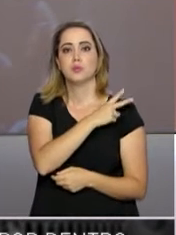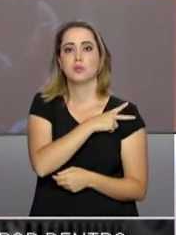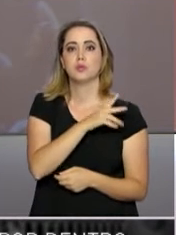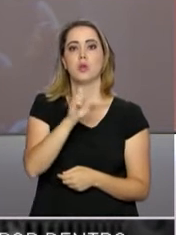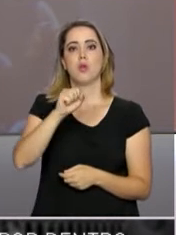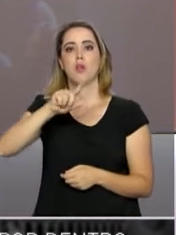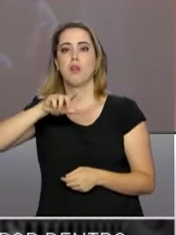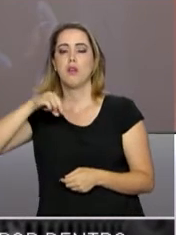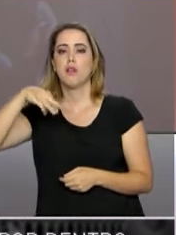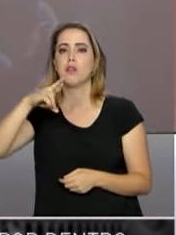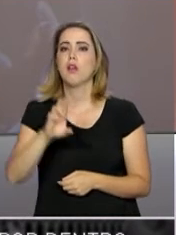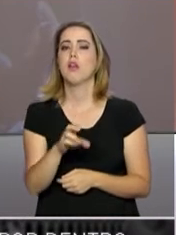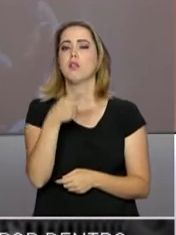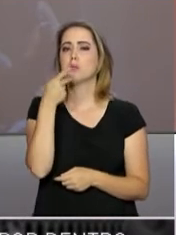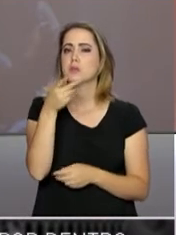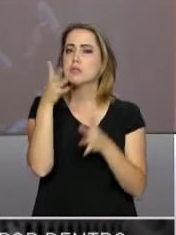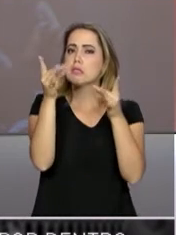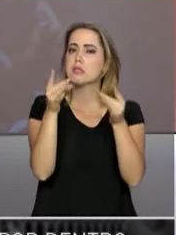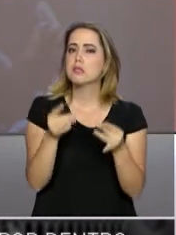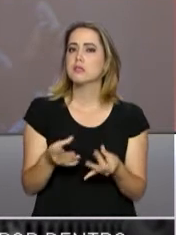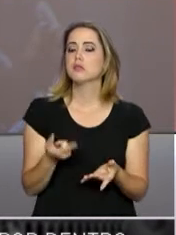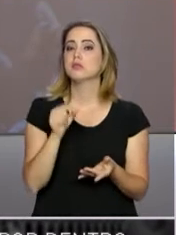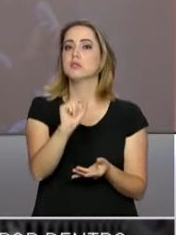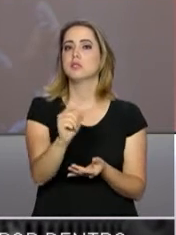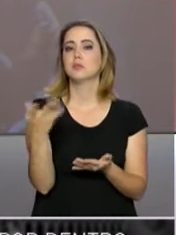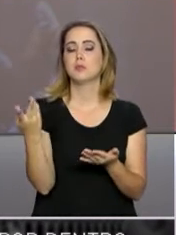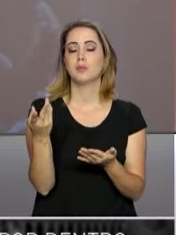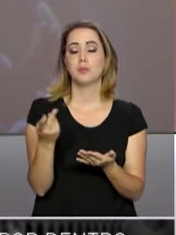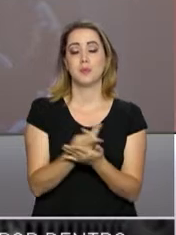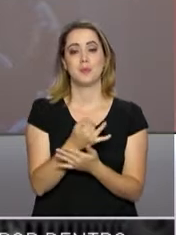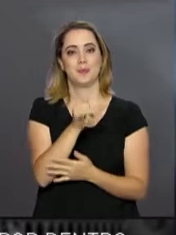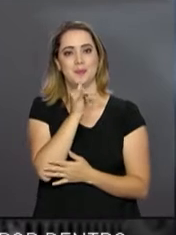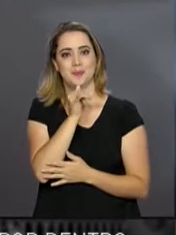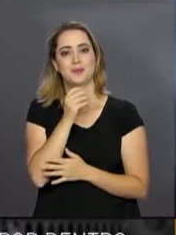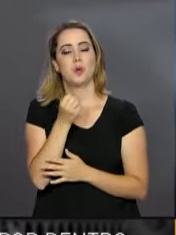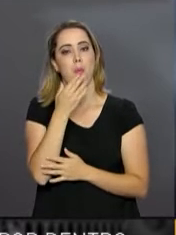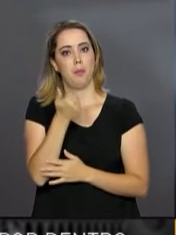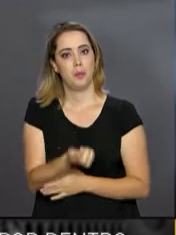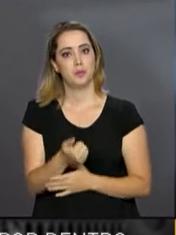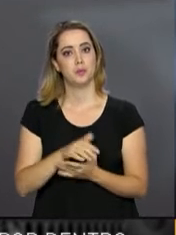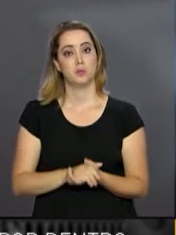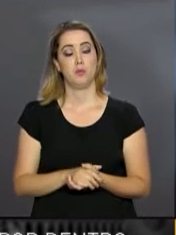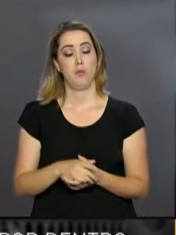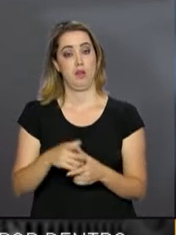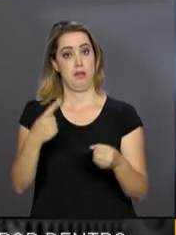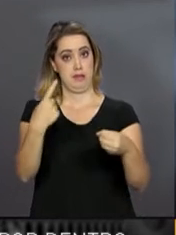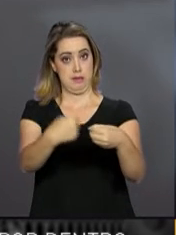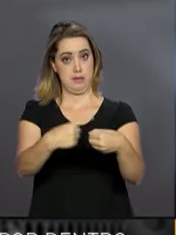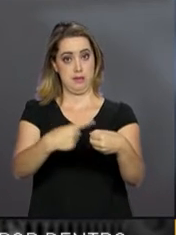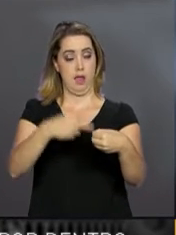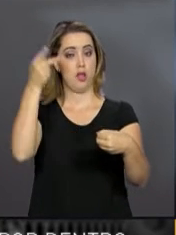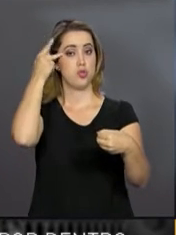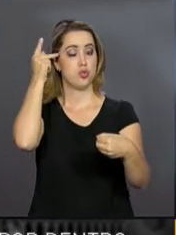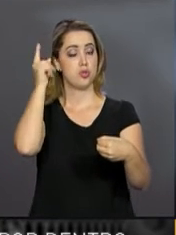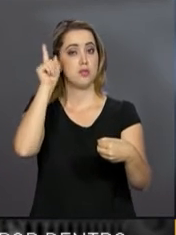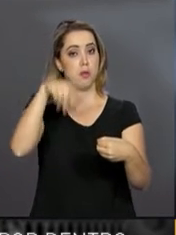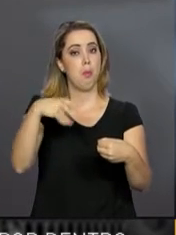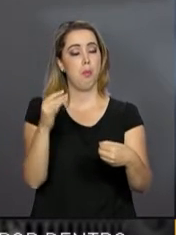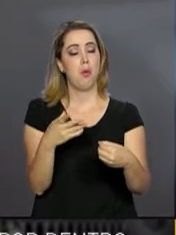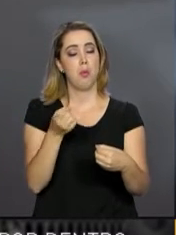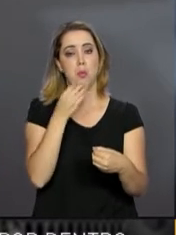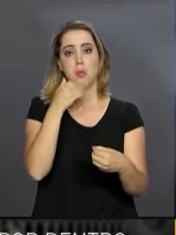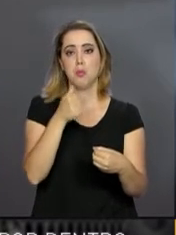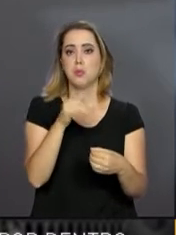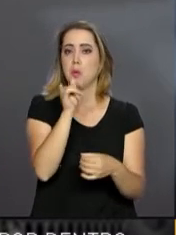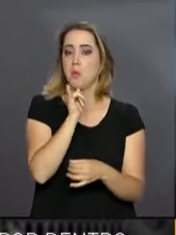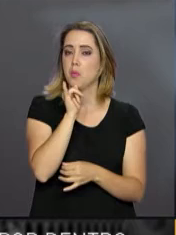Elmer Vicenzi, fala sobre esse exemplo positivo. Botucatu é um ótimo exemplo da articulação entre o